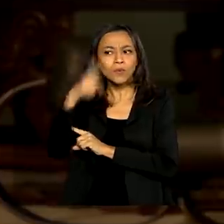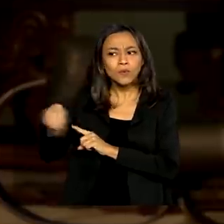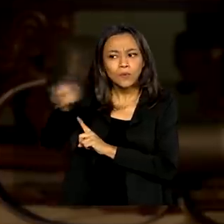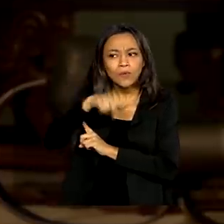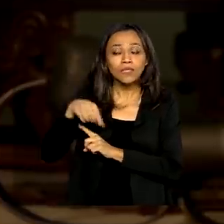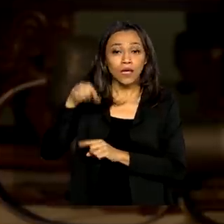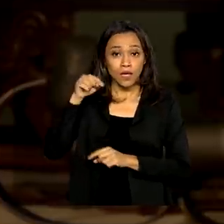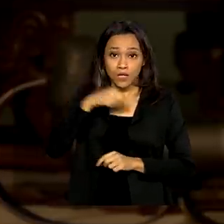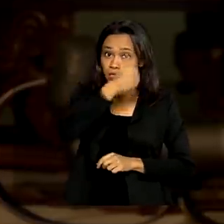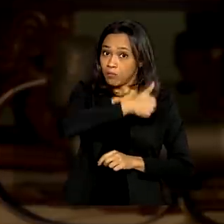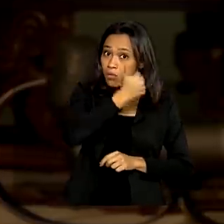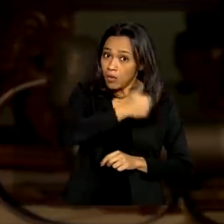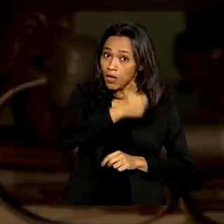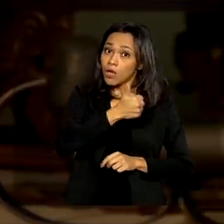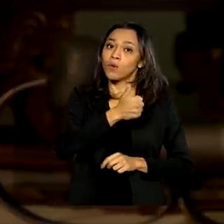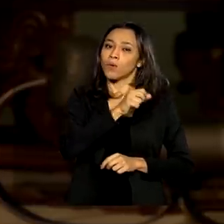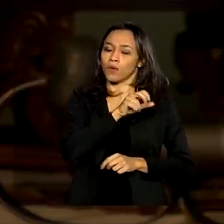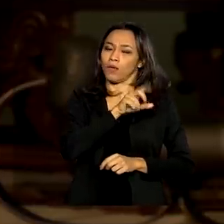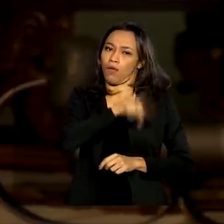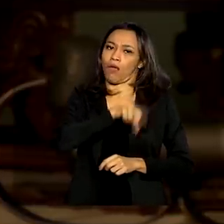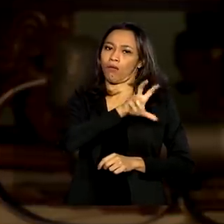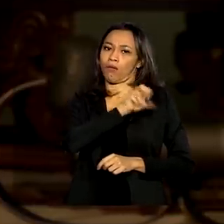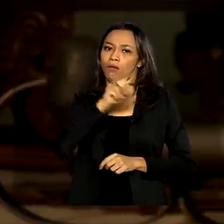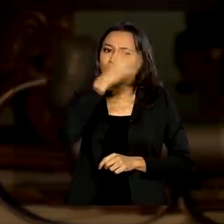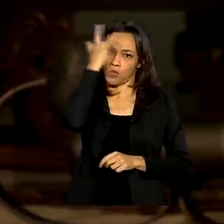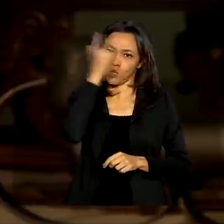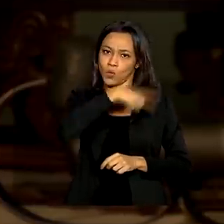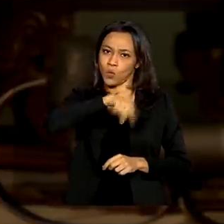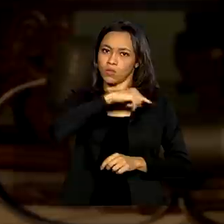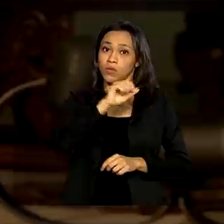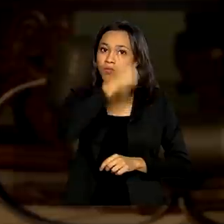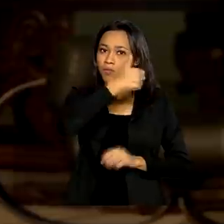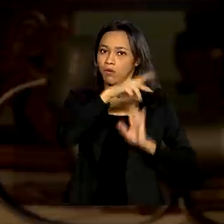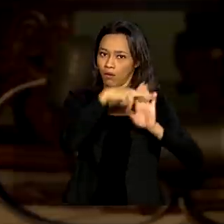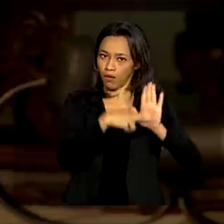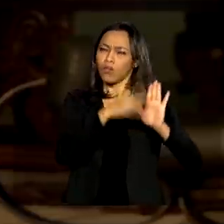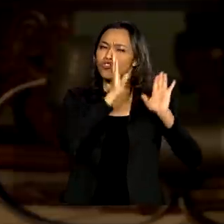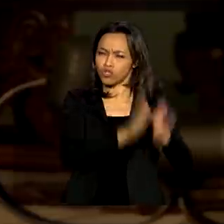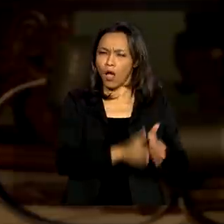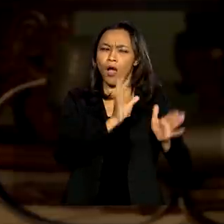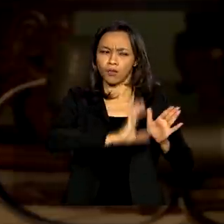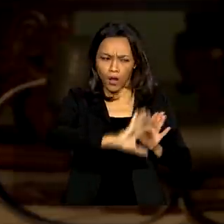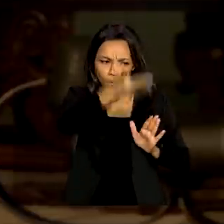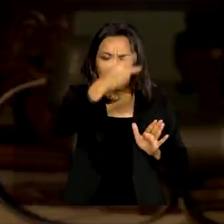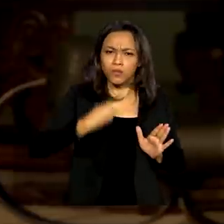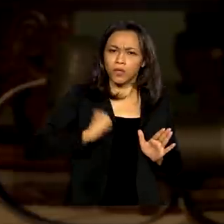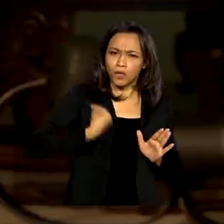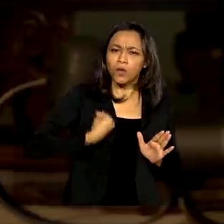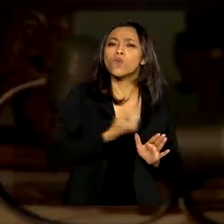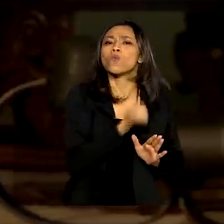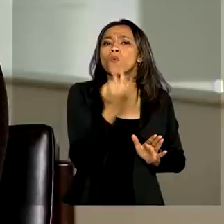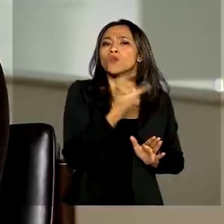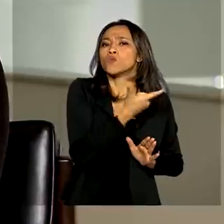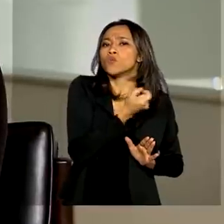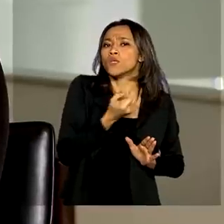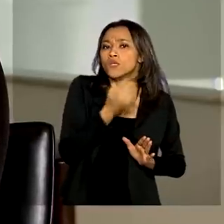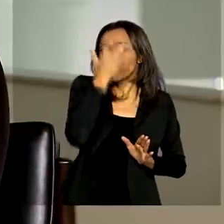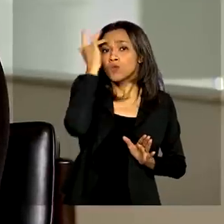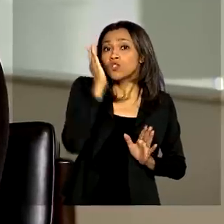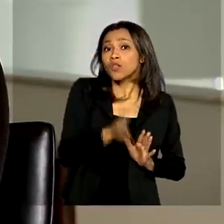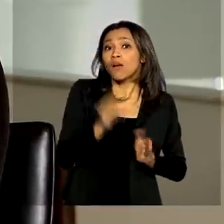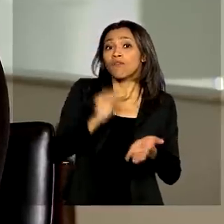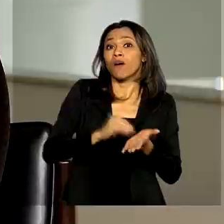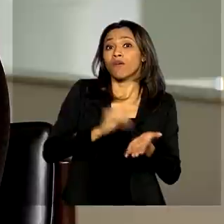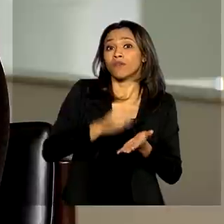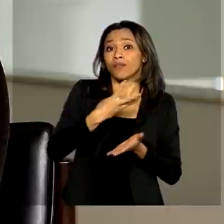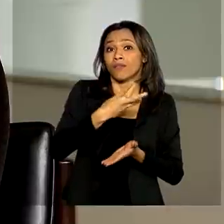pacientes no primeiro protocolo, ele já está acontecendo, nós já temos em torno de 200 pacientes, nós precisamos de mais